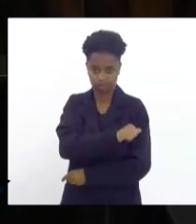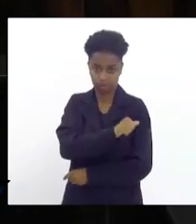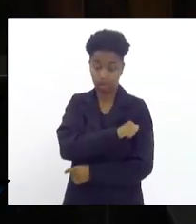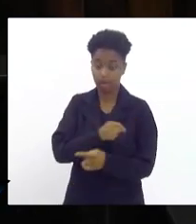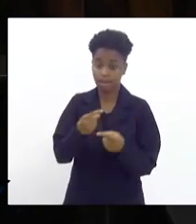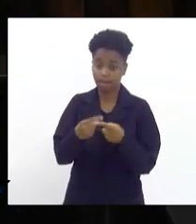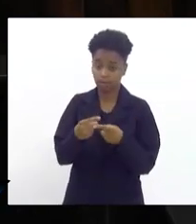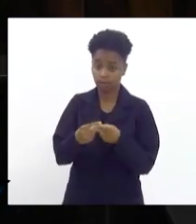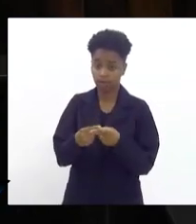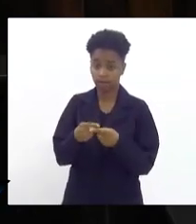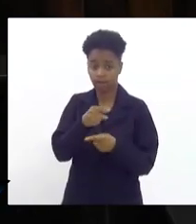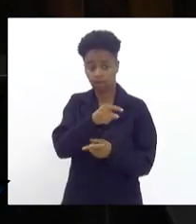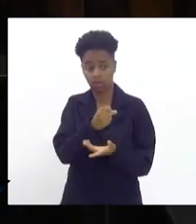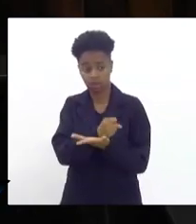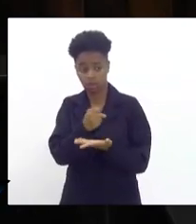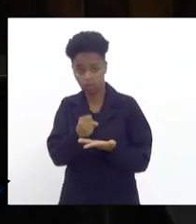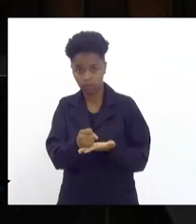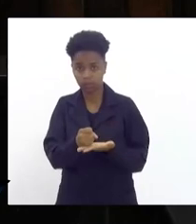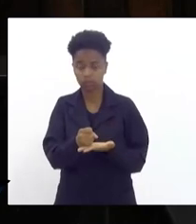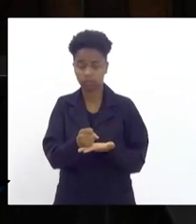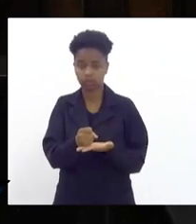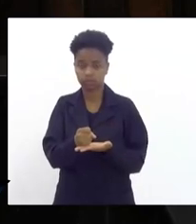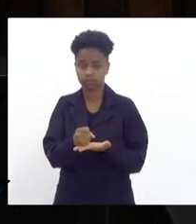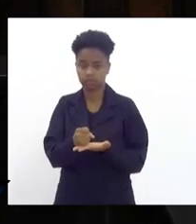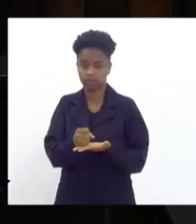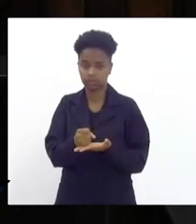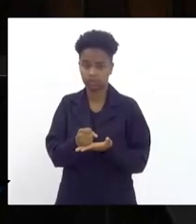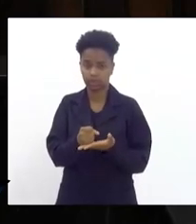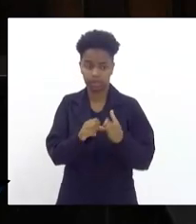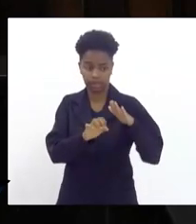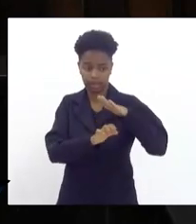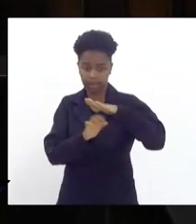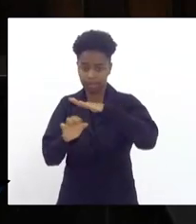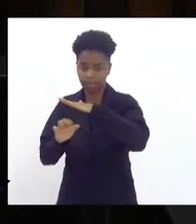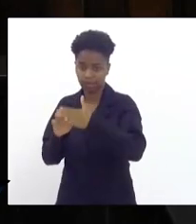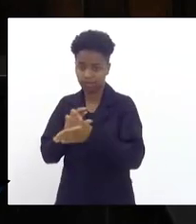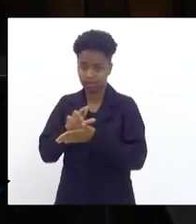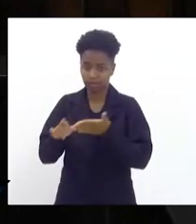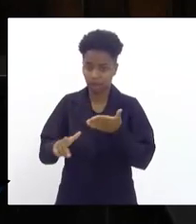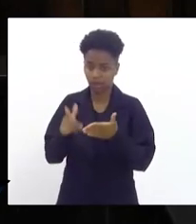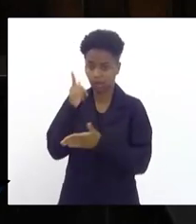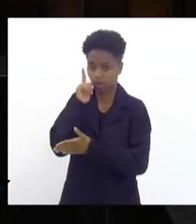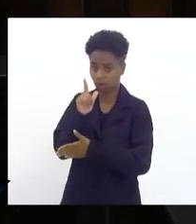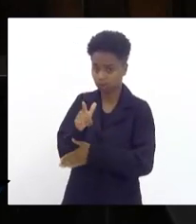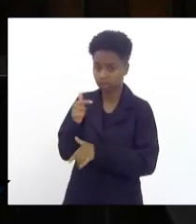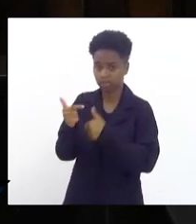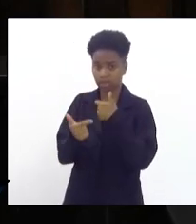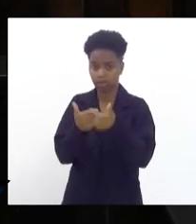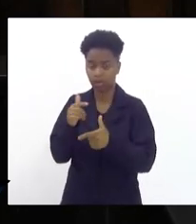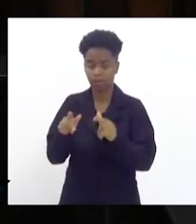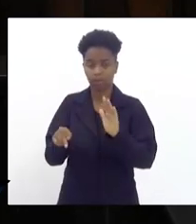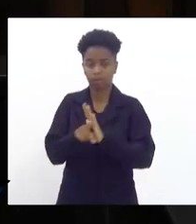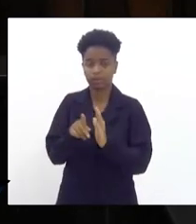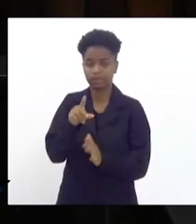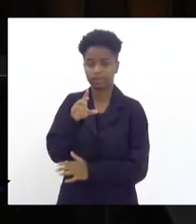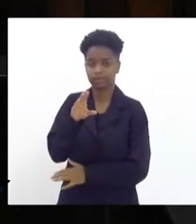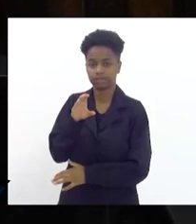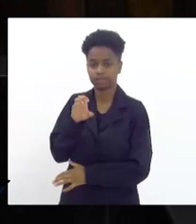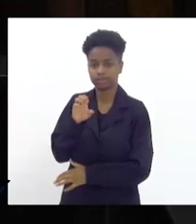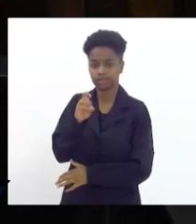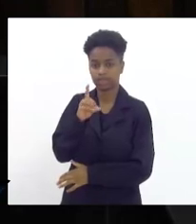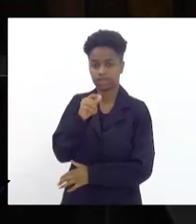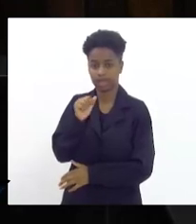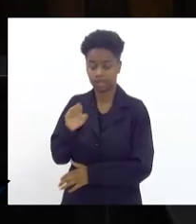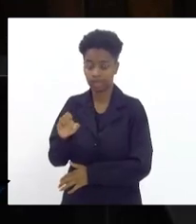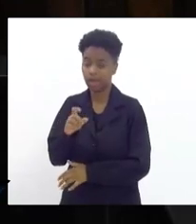essa concessão que as concessionárias herdou o serviço da CEDAI população Lucinha